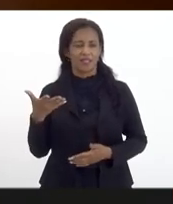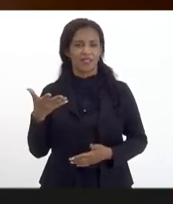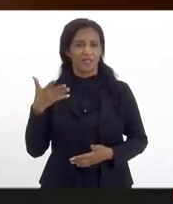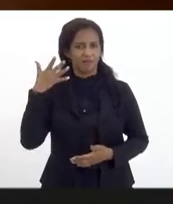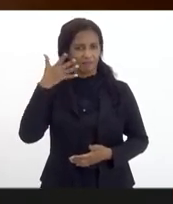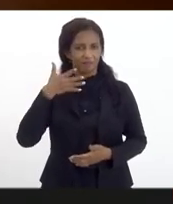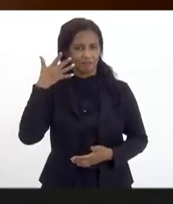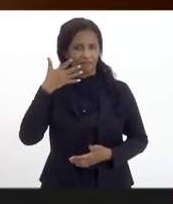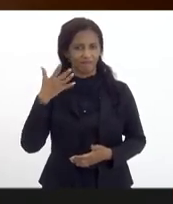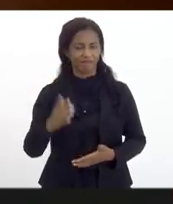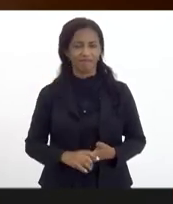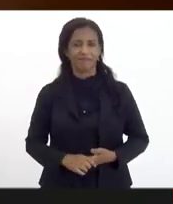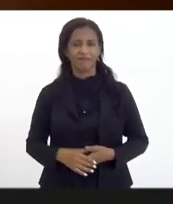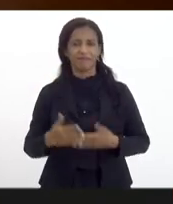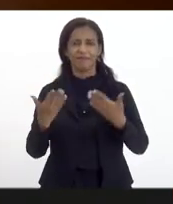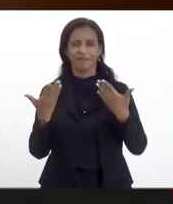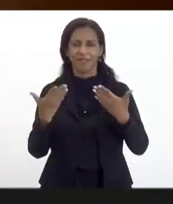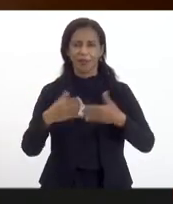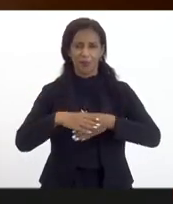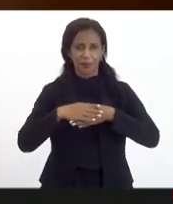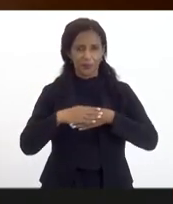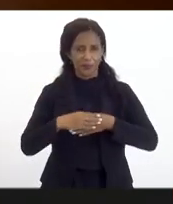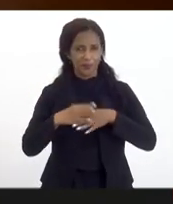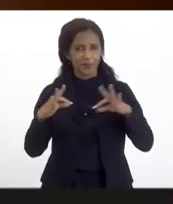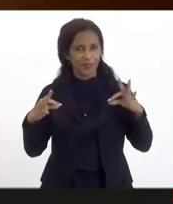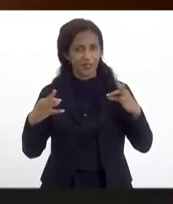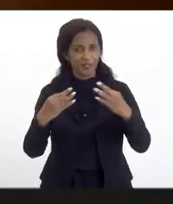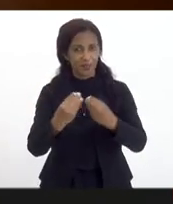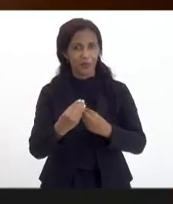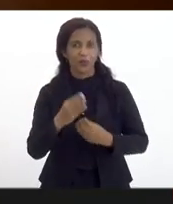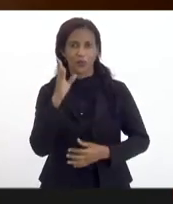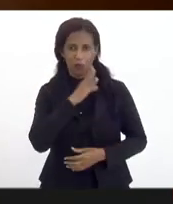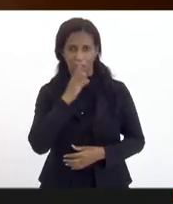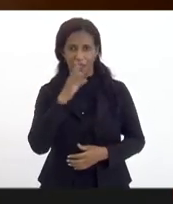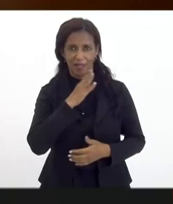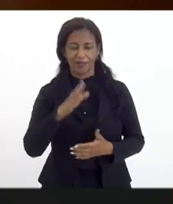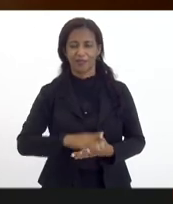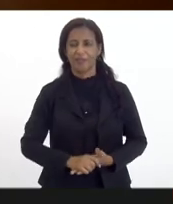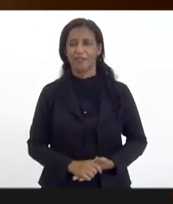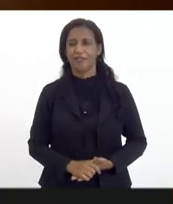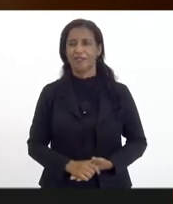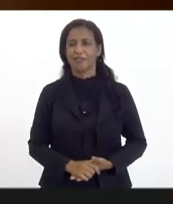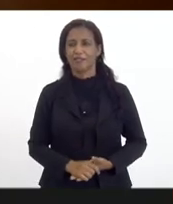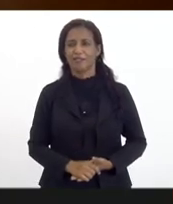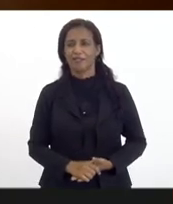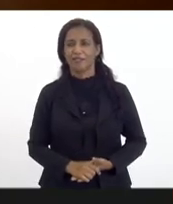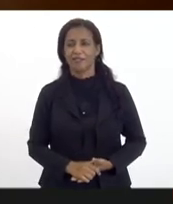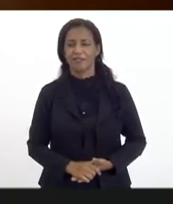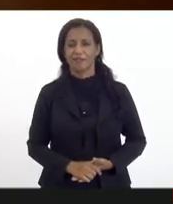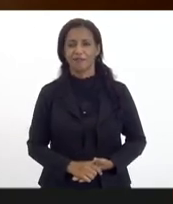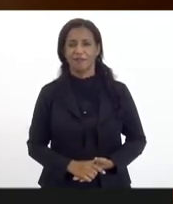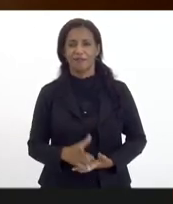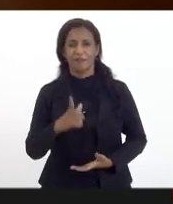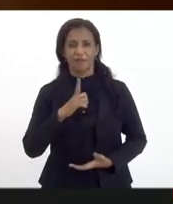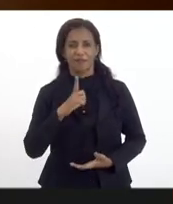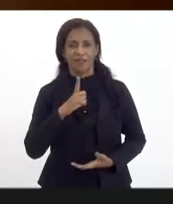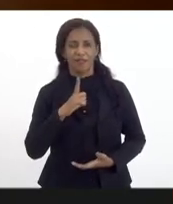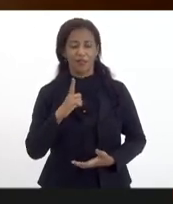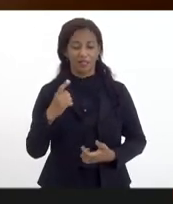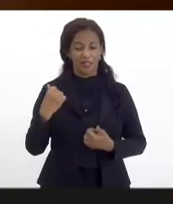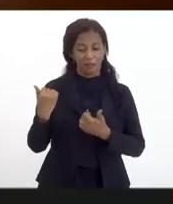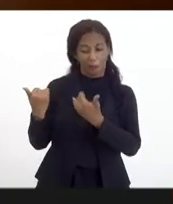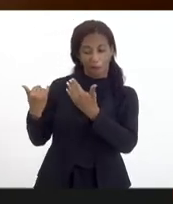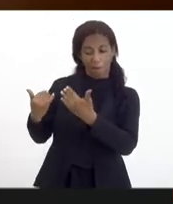Quero saudar a todos. Vou correr um pouco aqui, porque eu tenho que dar prova.